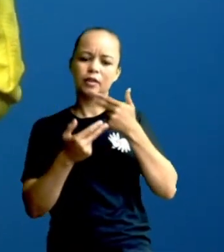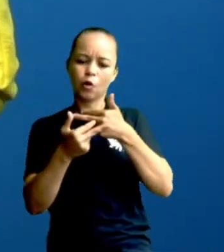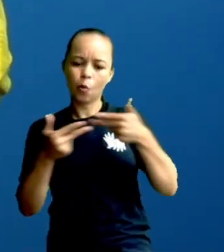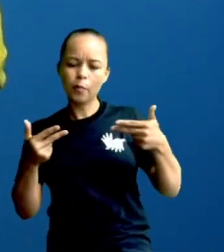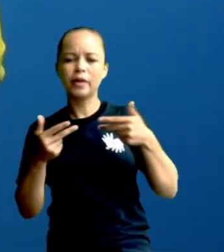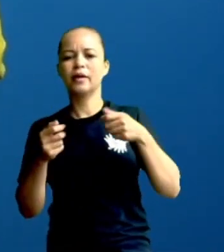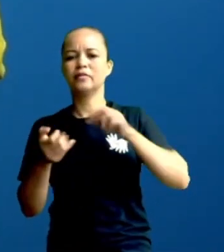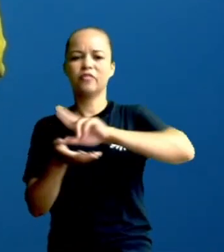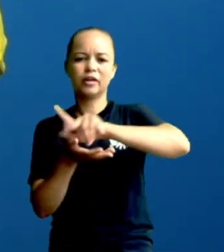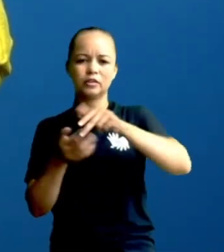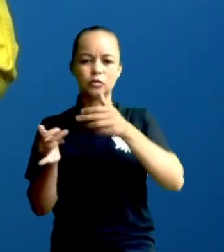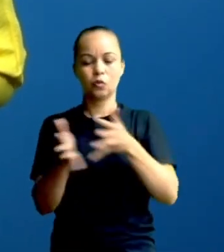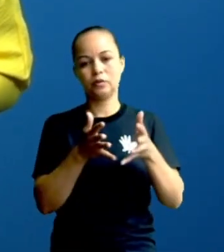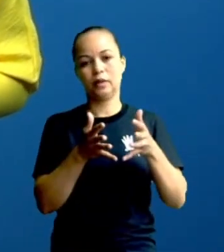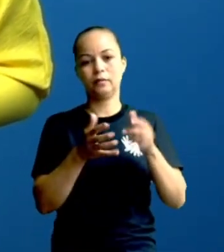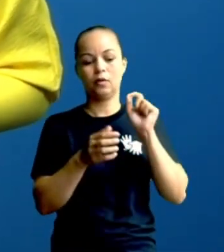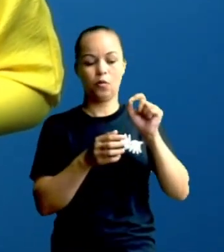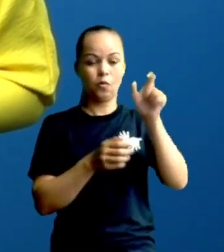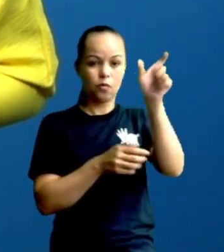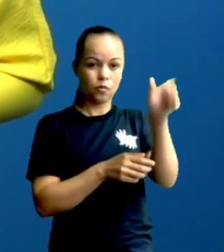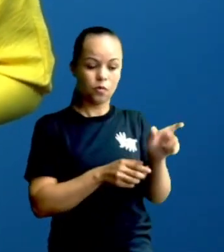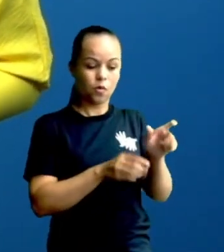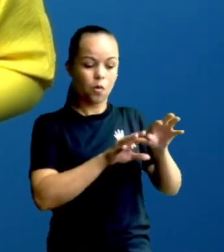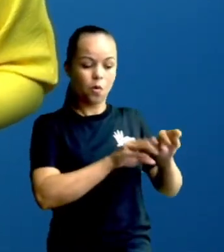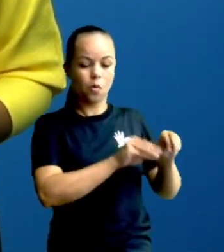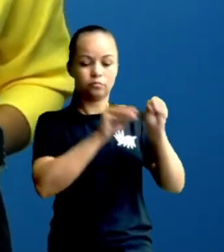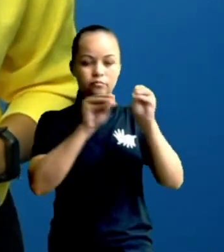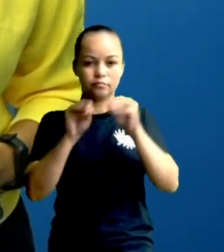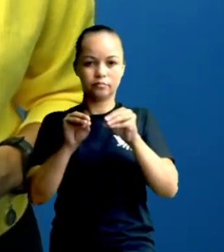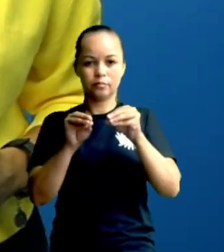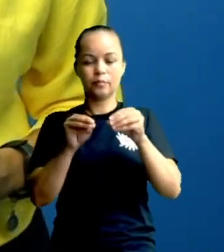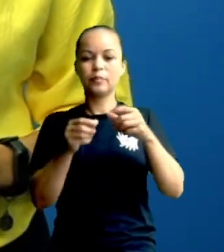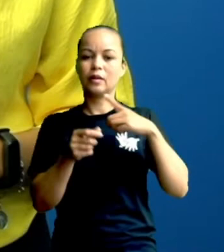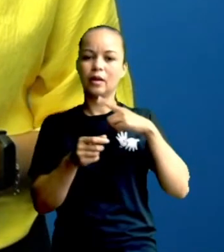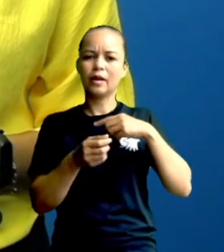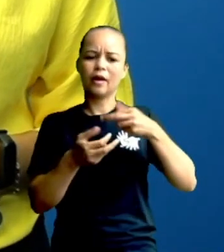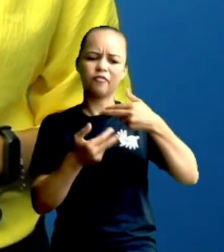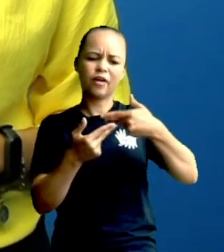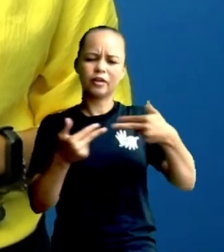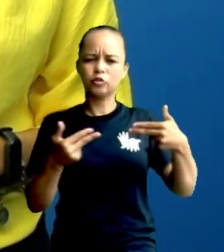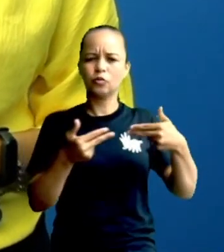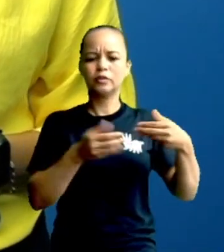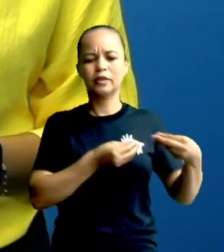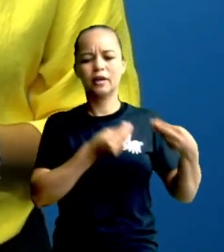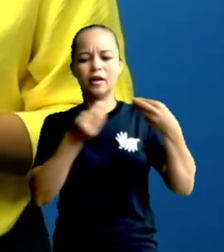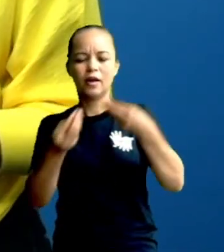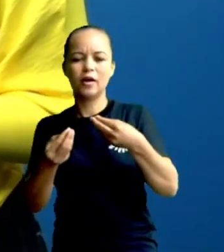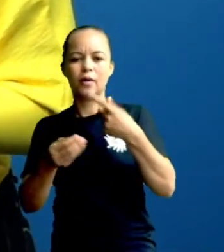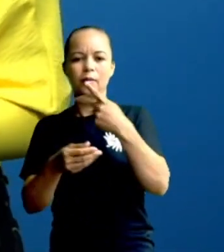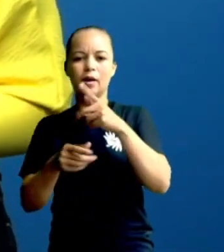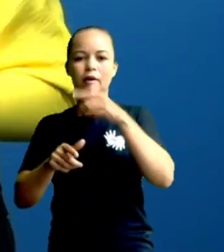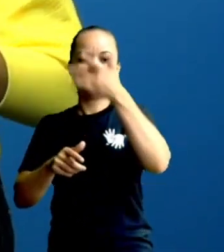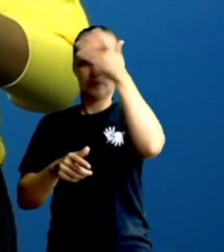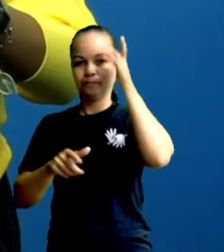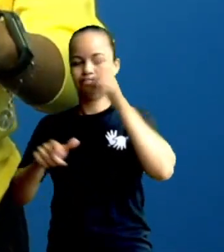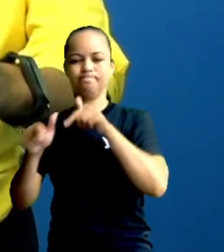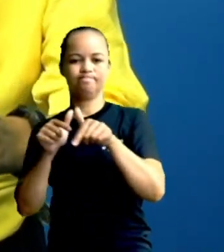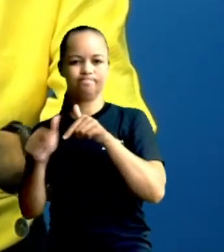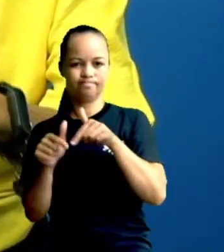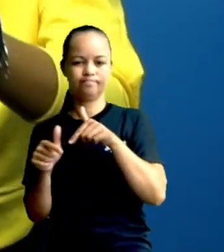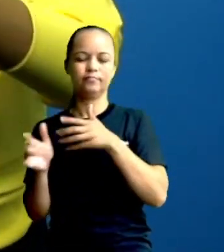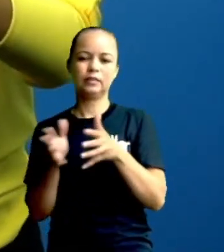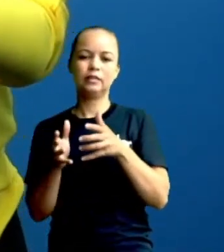Então, os tropeiros levavam, eram pessoas que levavam esses mantimentos pra esses trabalhadores. E eles faziam